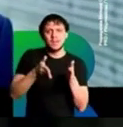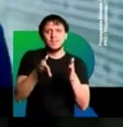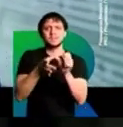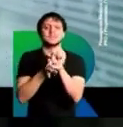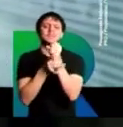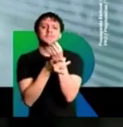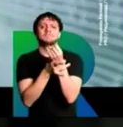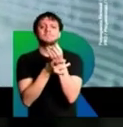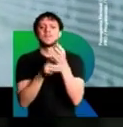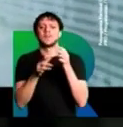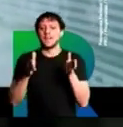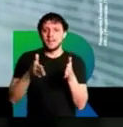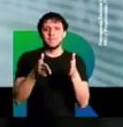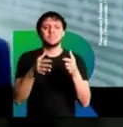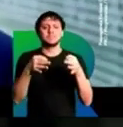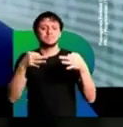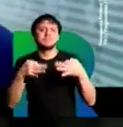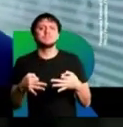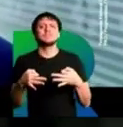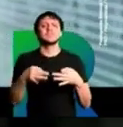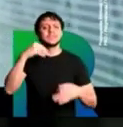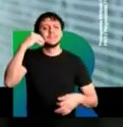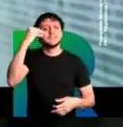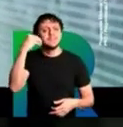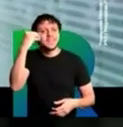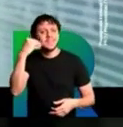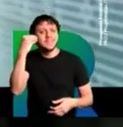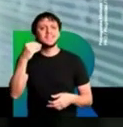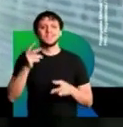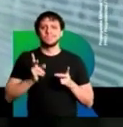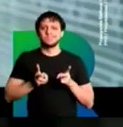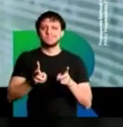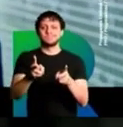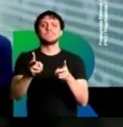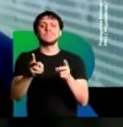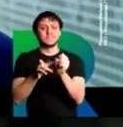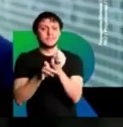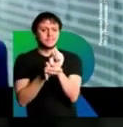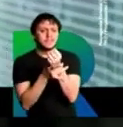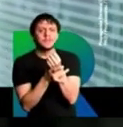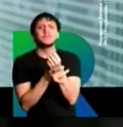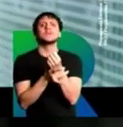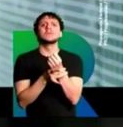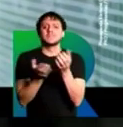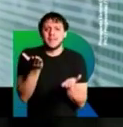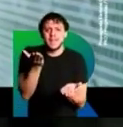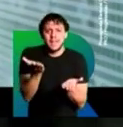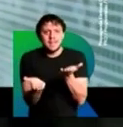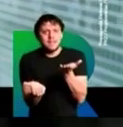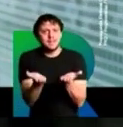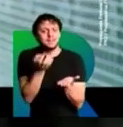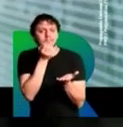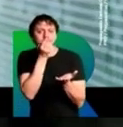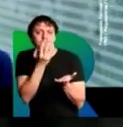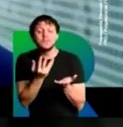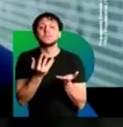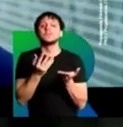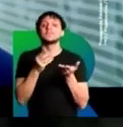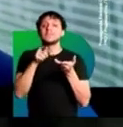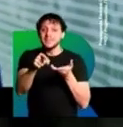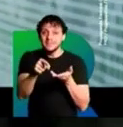Paulo continuar no caminho seguro. Um caminho pela ordem, pela experiência, da segurança, do